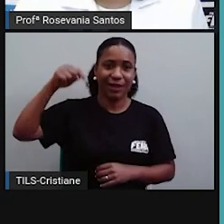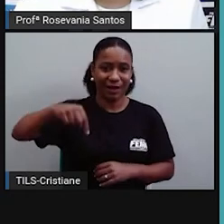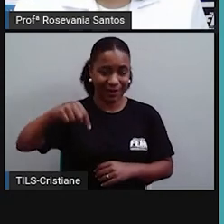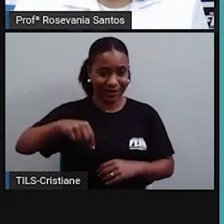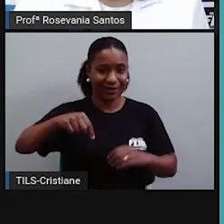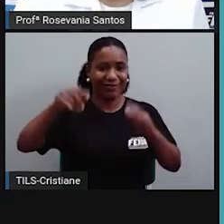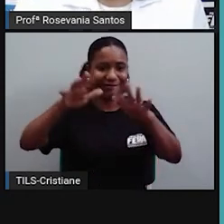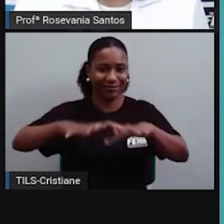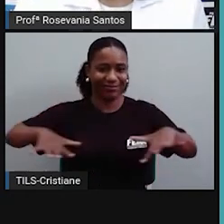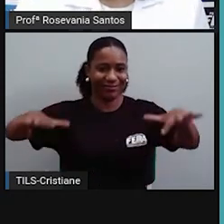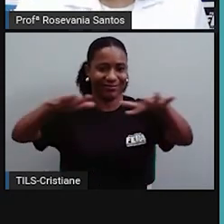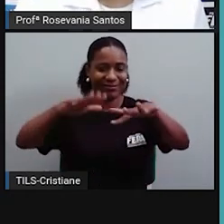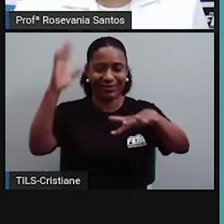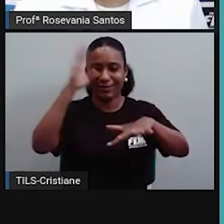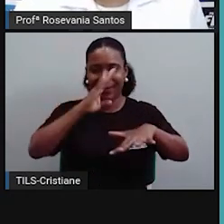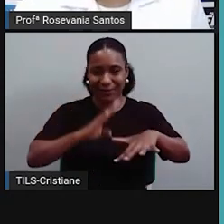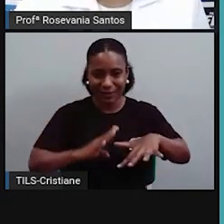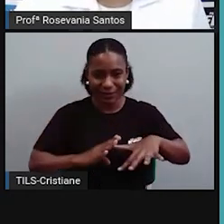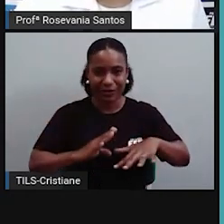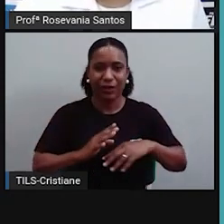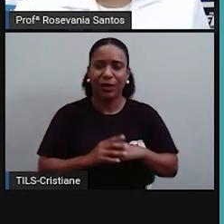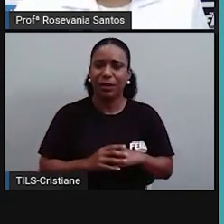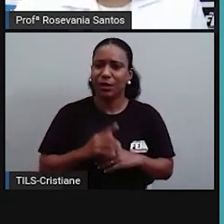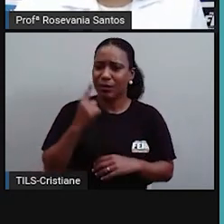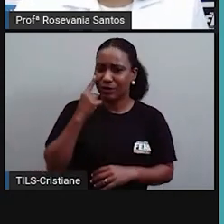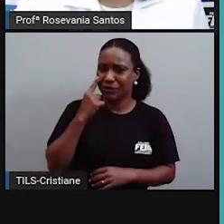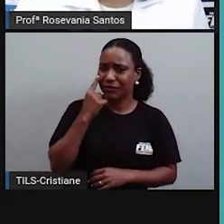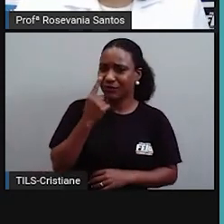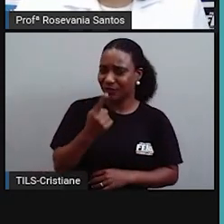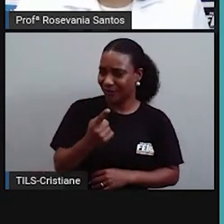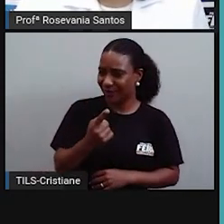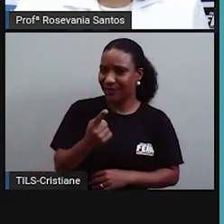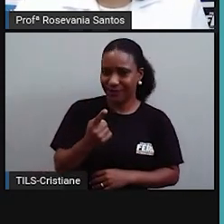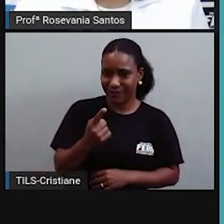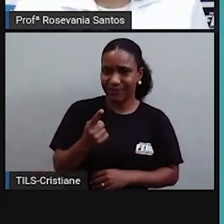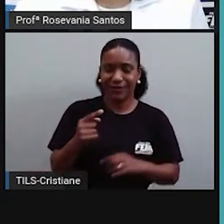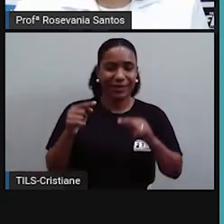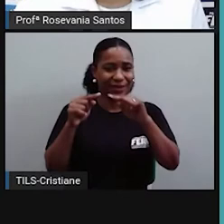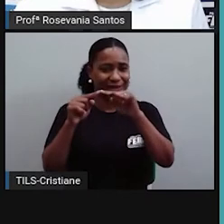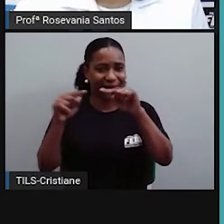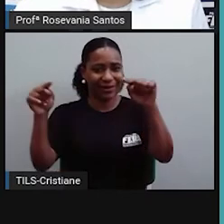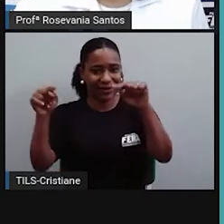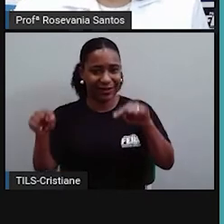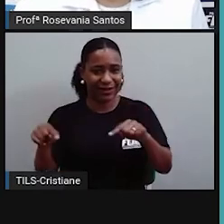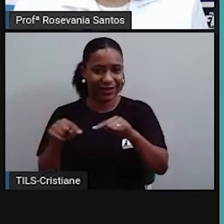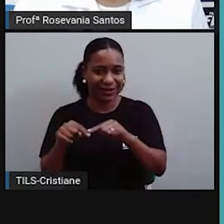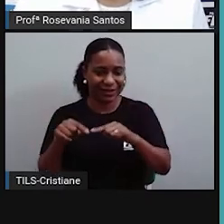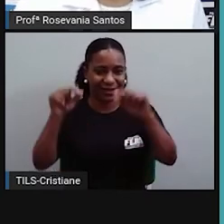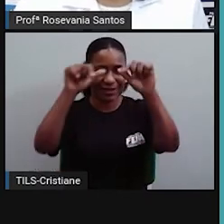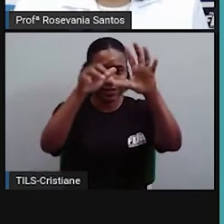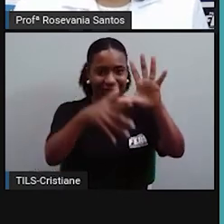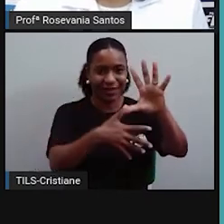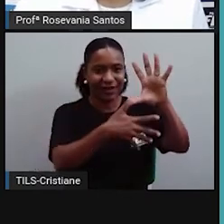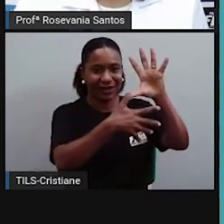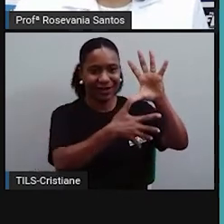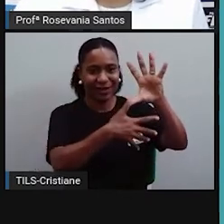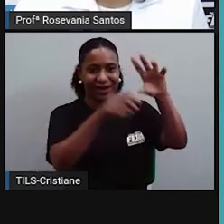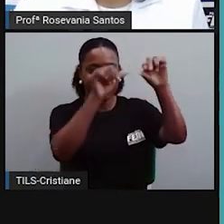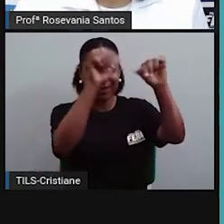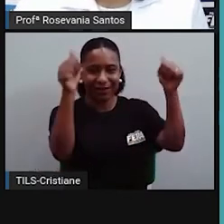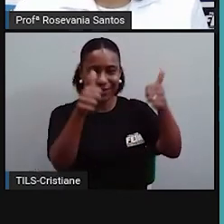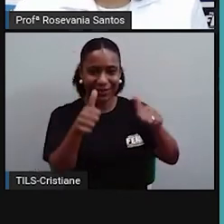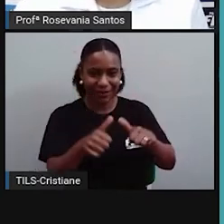litoral. Tanto que, quando a gente observa aqui, na própria agenda do mapa, ele já começa